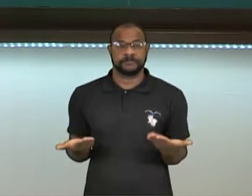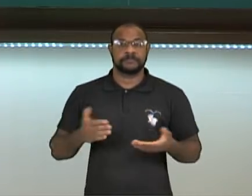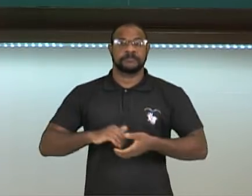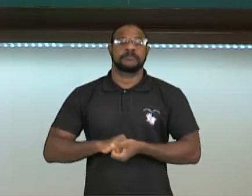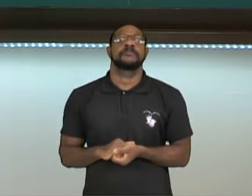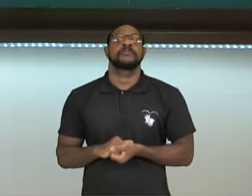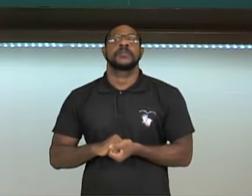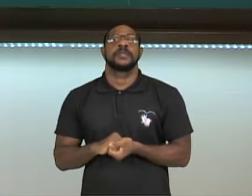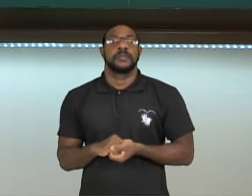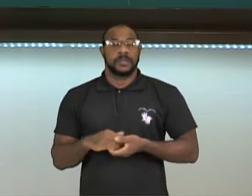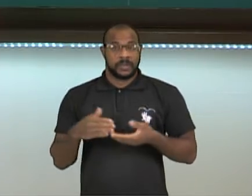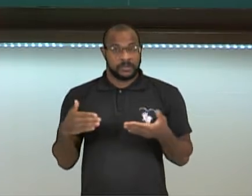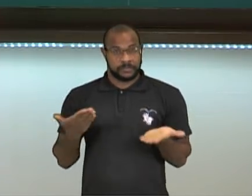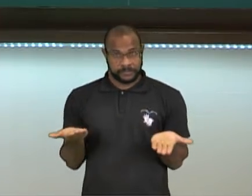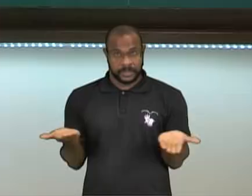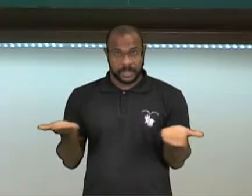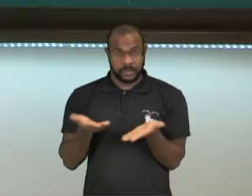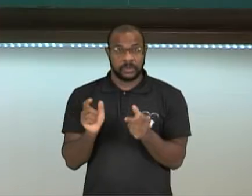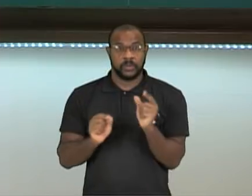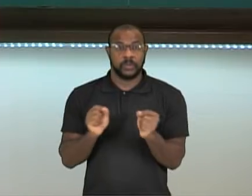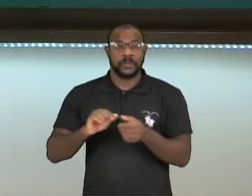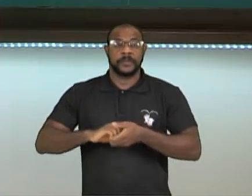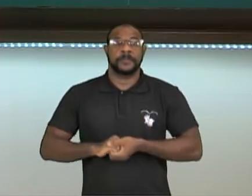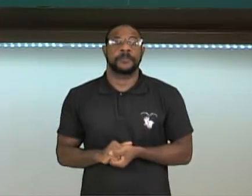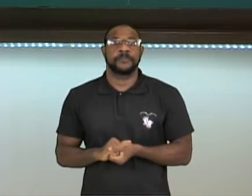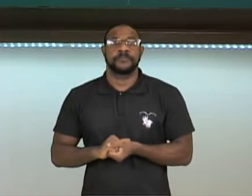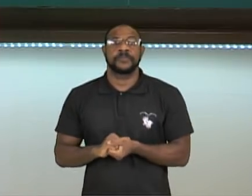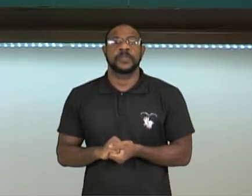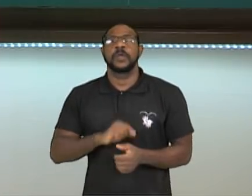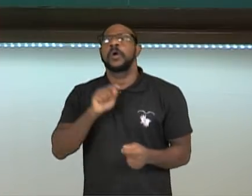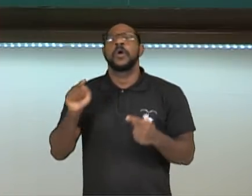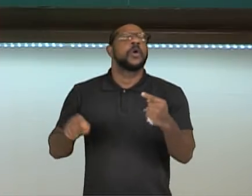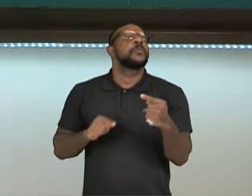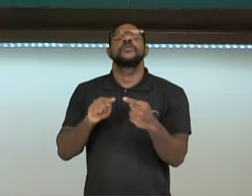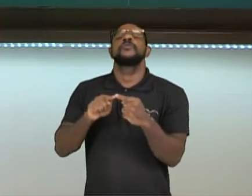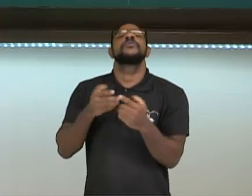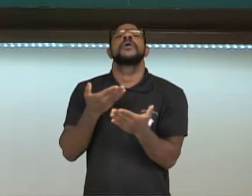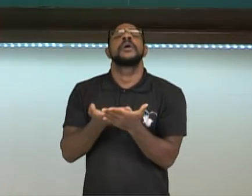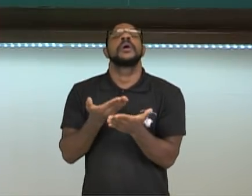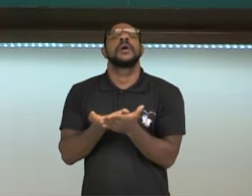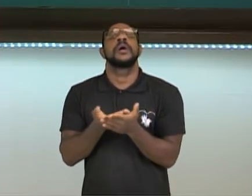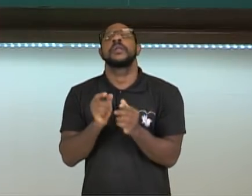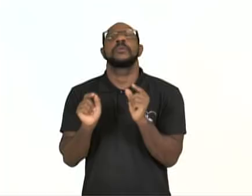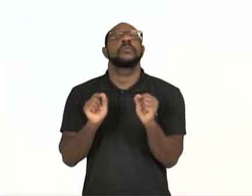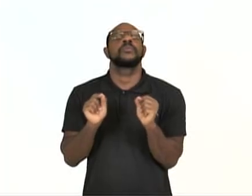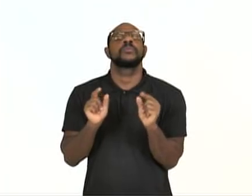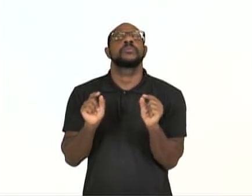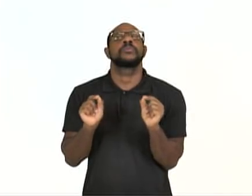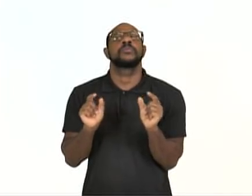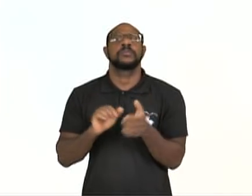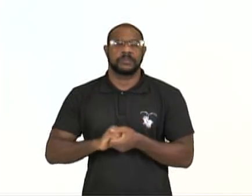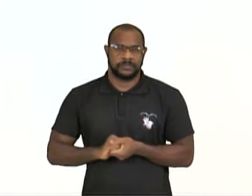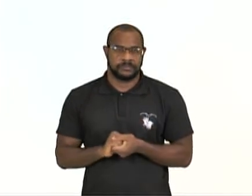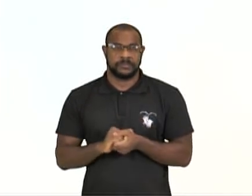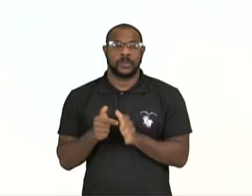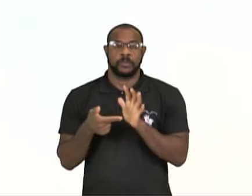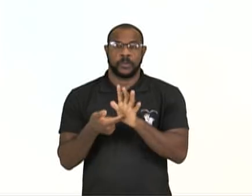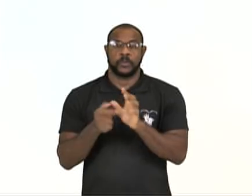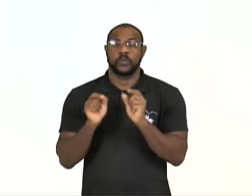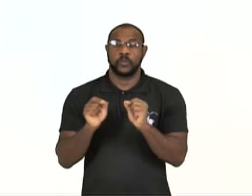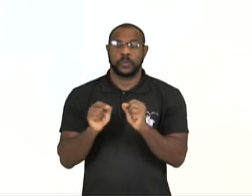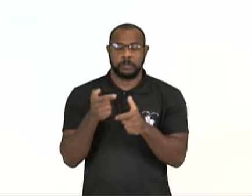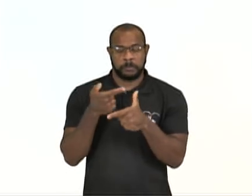Então gente, vamos lá. Os objetivos para nós alcançarmos durante essa aula. Identificar